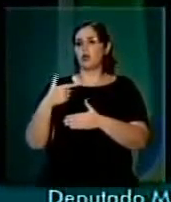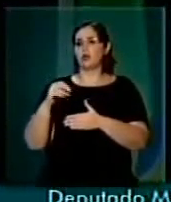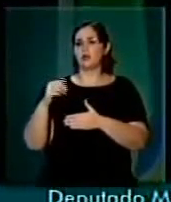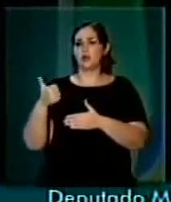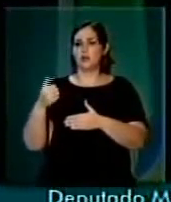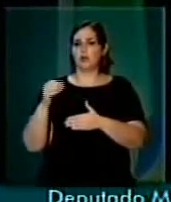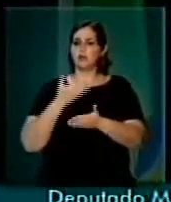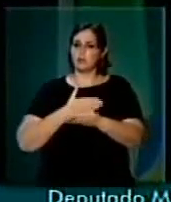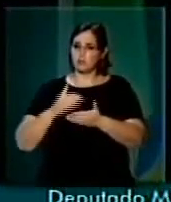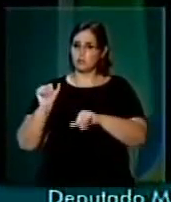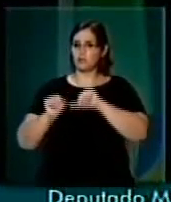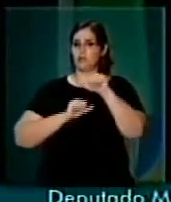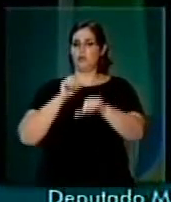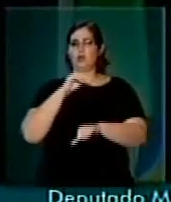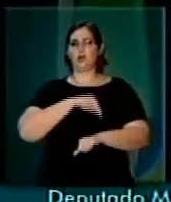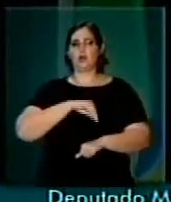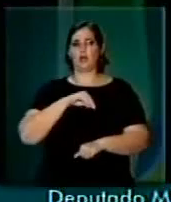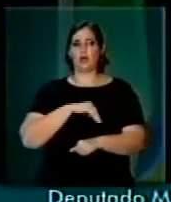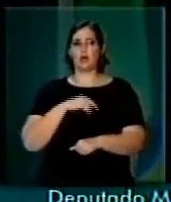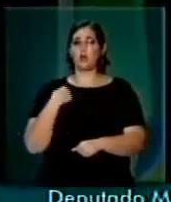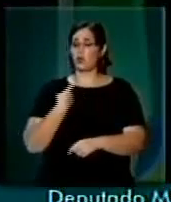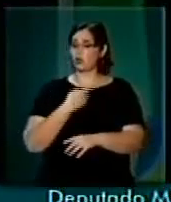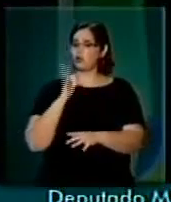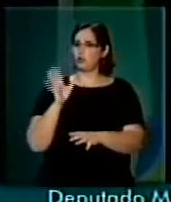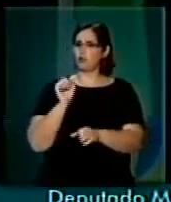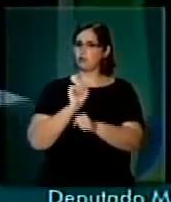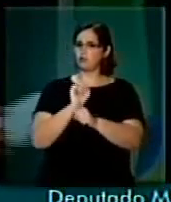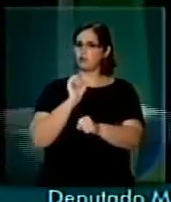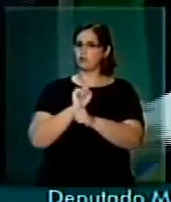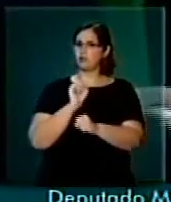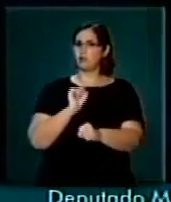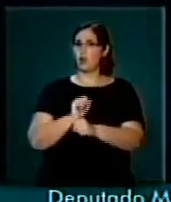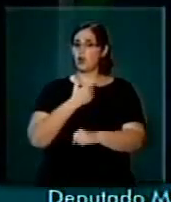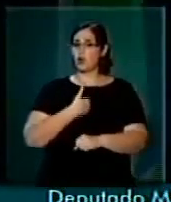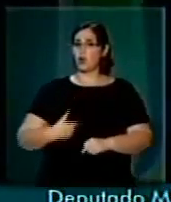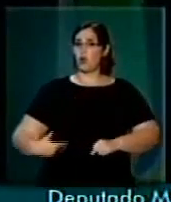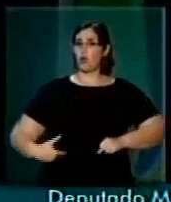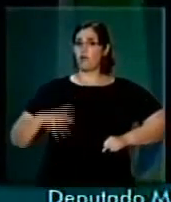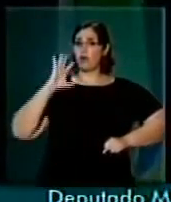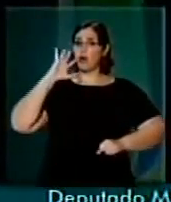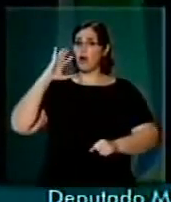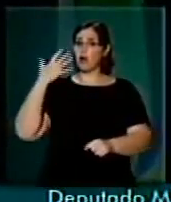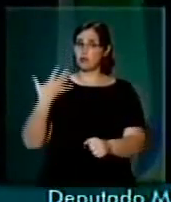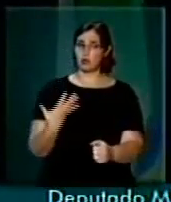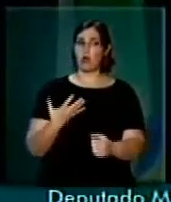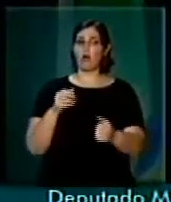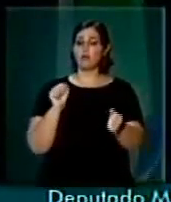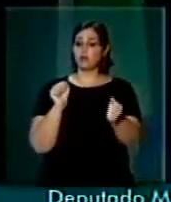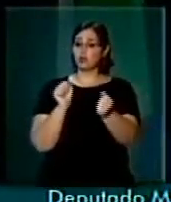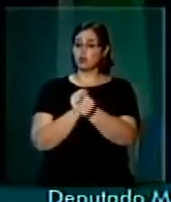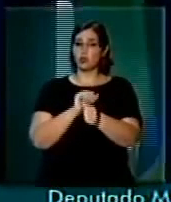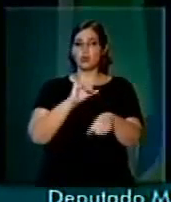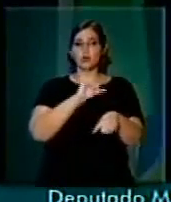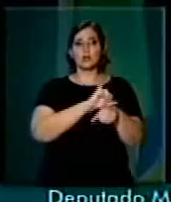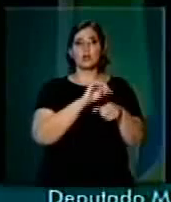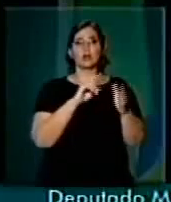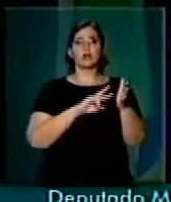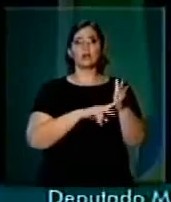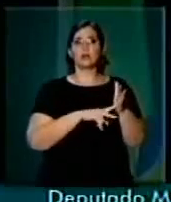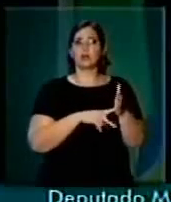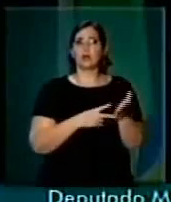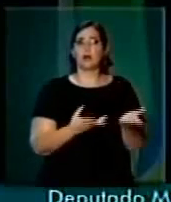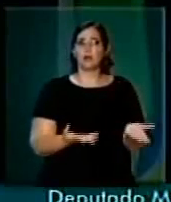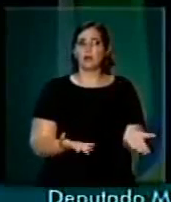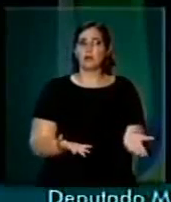Nós estamos aguardando as negociações do governo federal com as centrais sindicais, as entidades